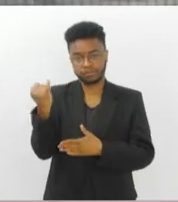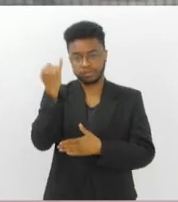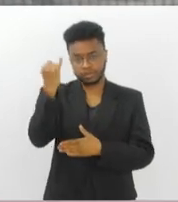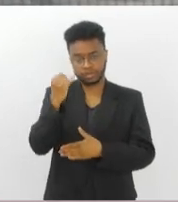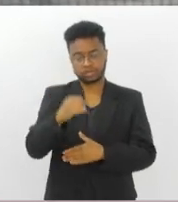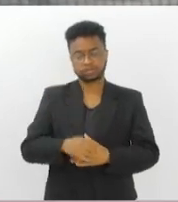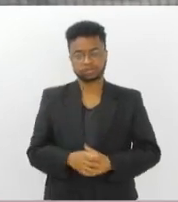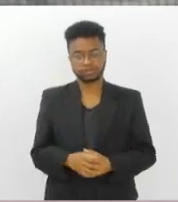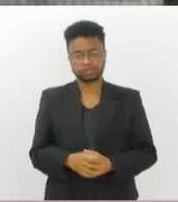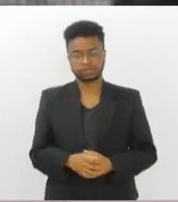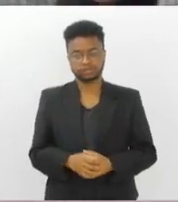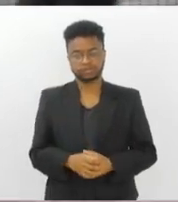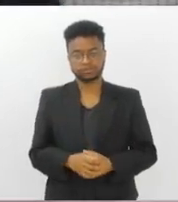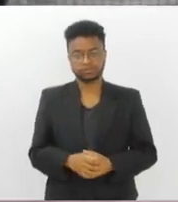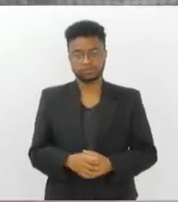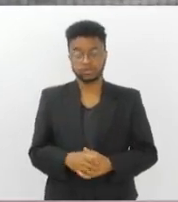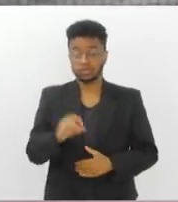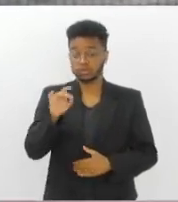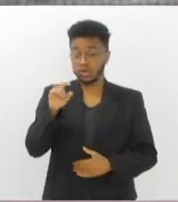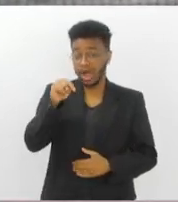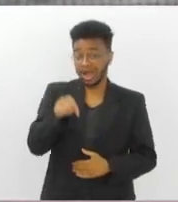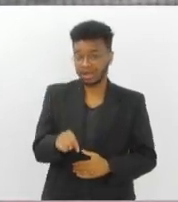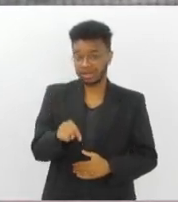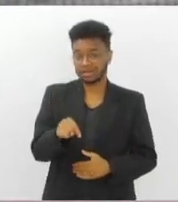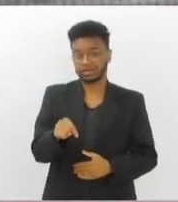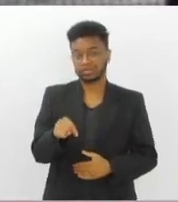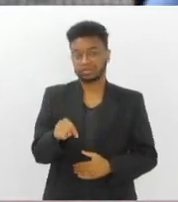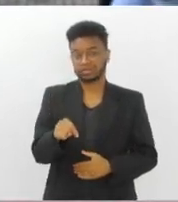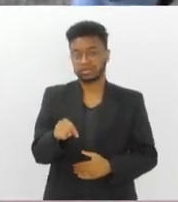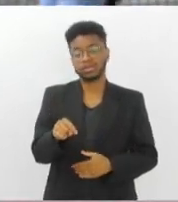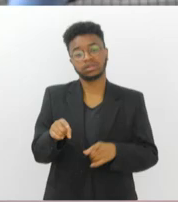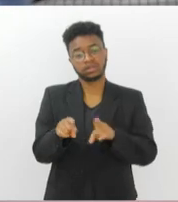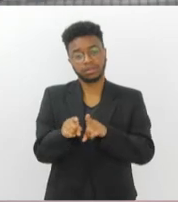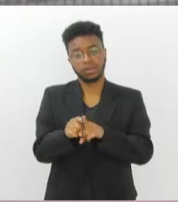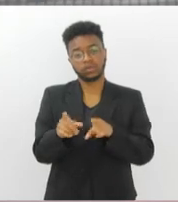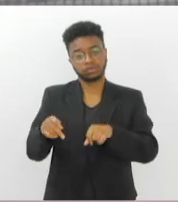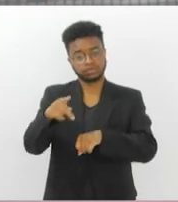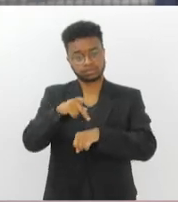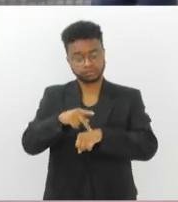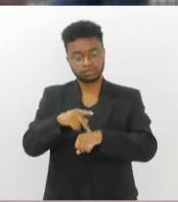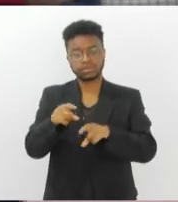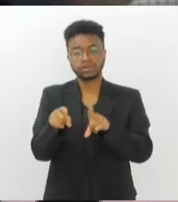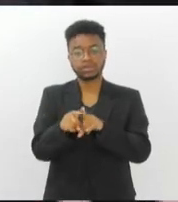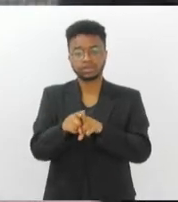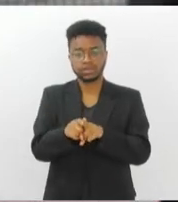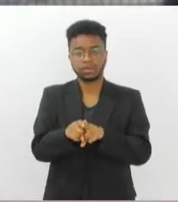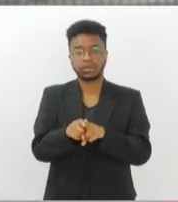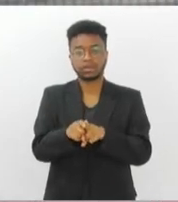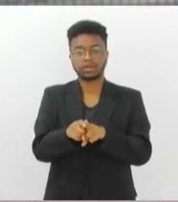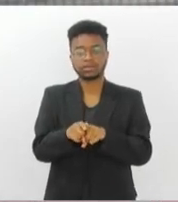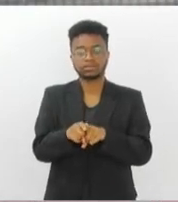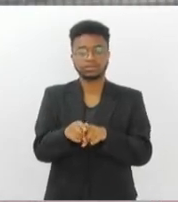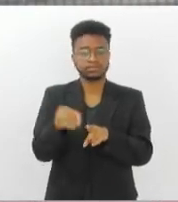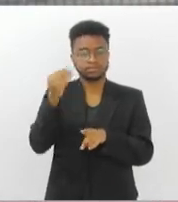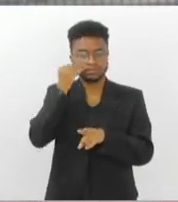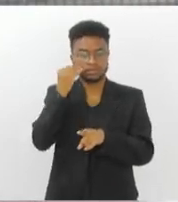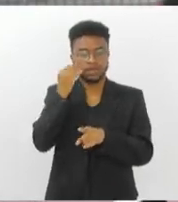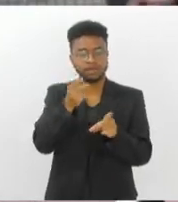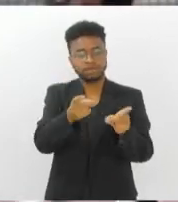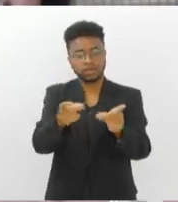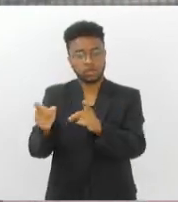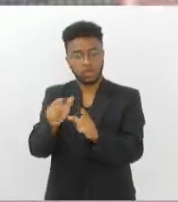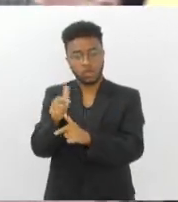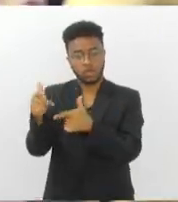nisso. Não só aqui para o país, mas também com foco em, eventualmente, exportação,